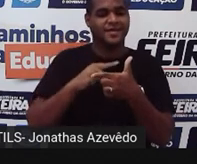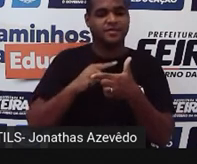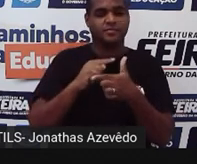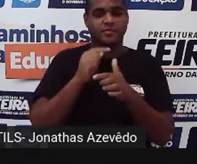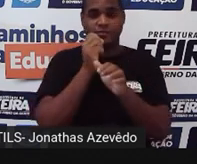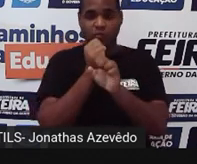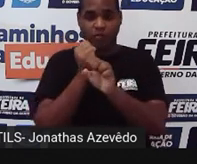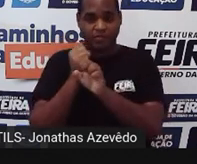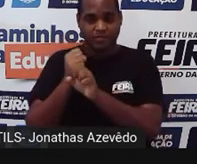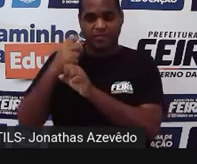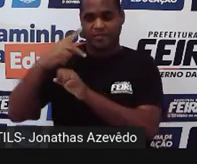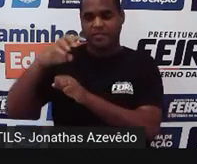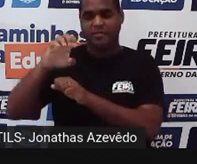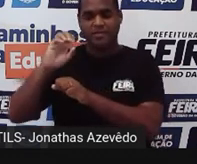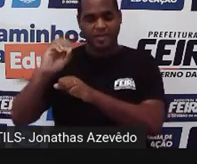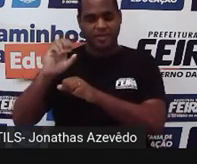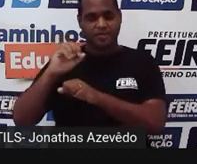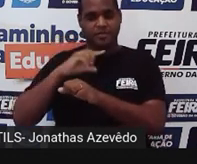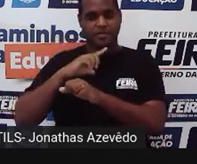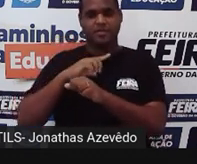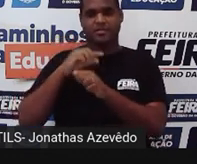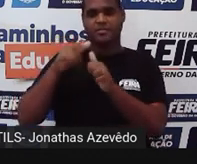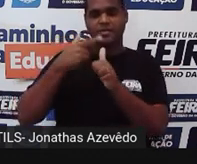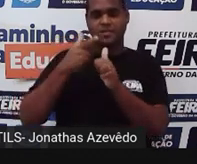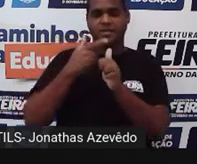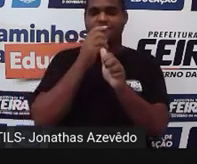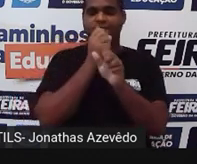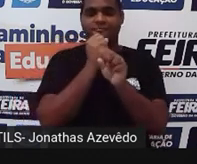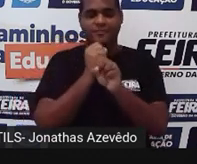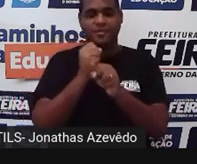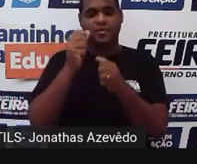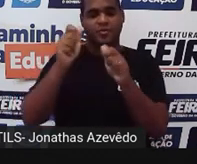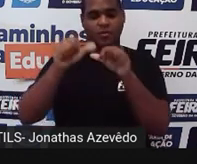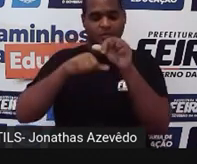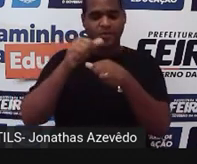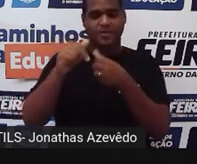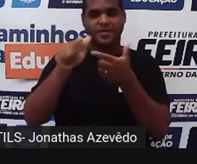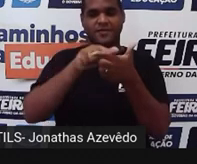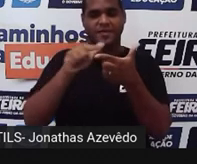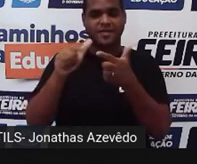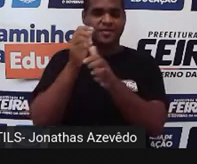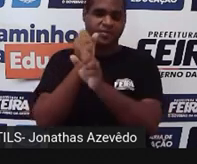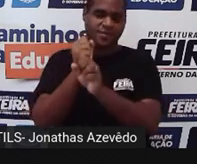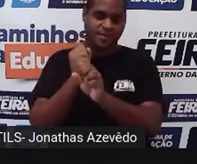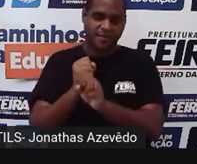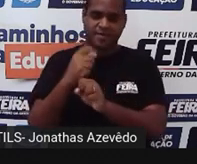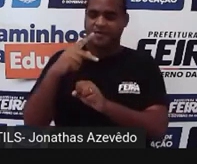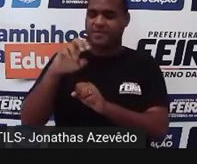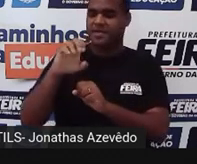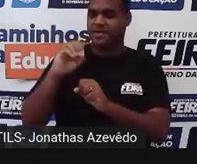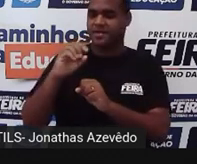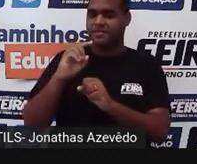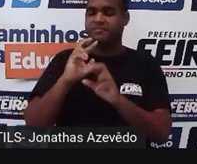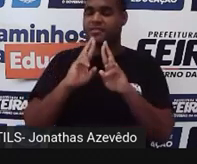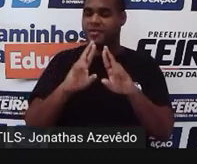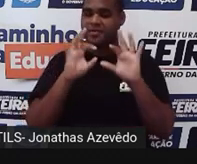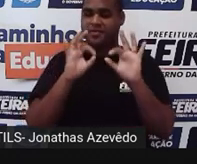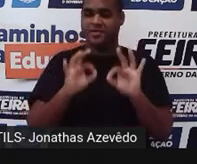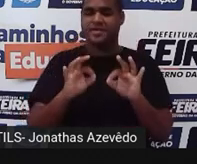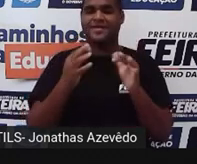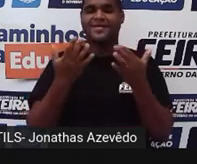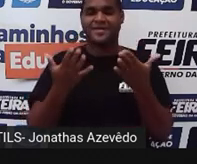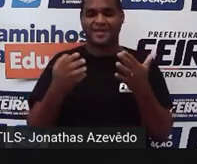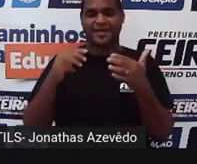pesos, pega o resultado do primeiro cálculo, divide pela soma dos pesos, o resultado é